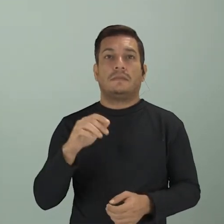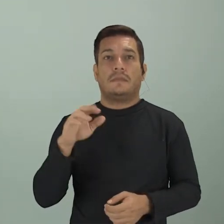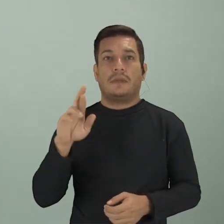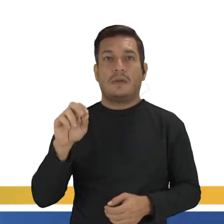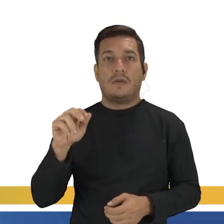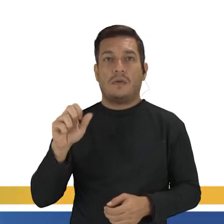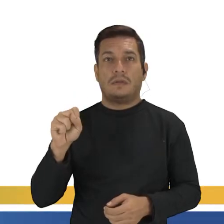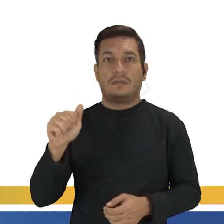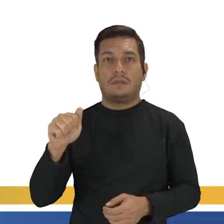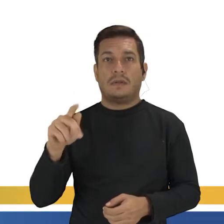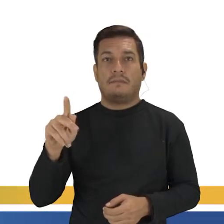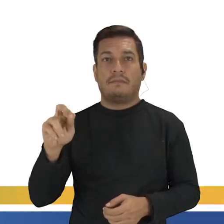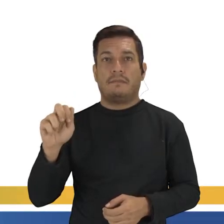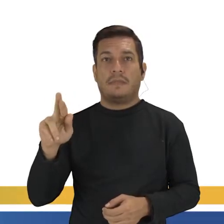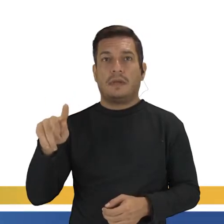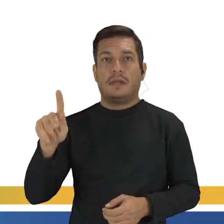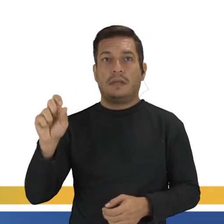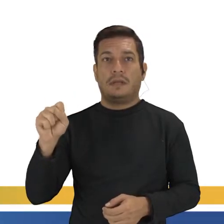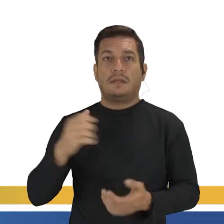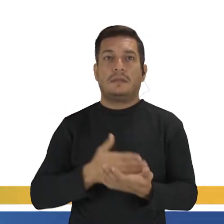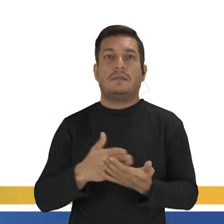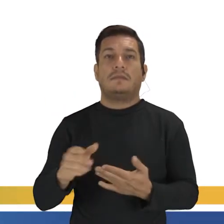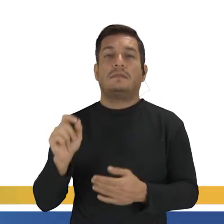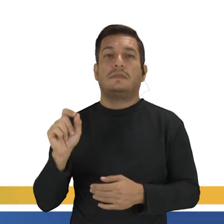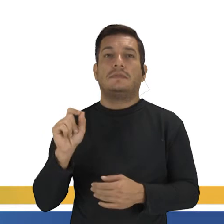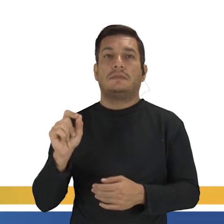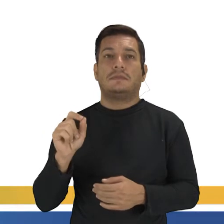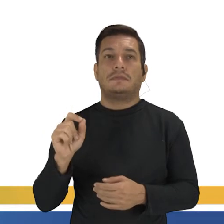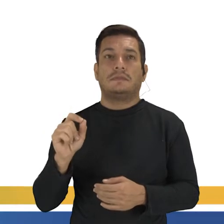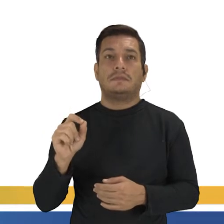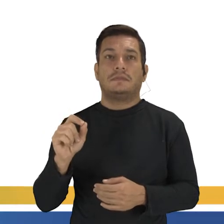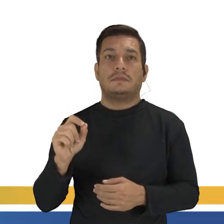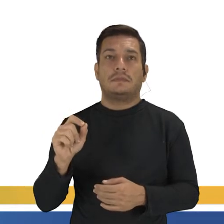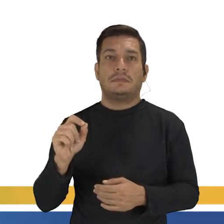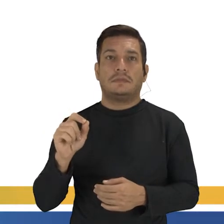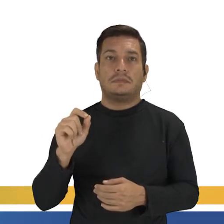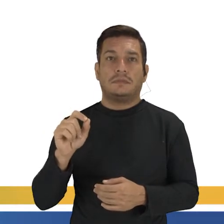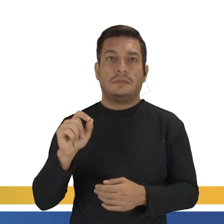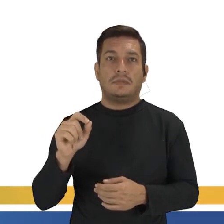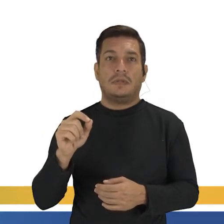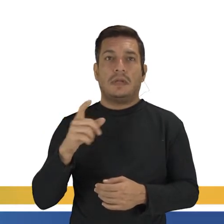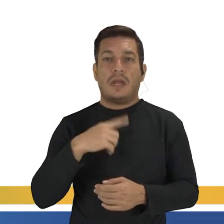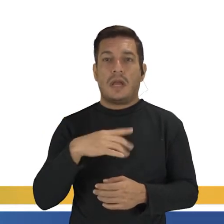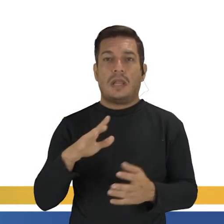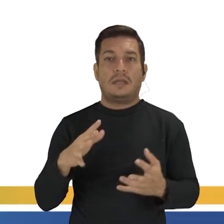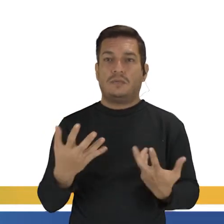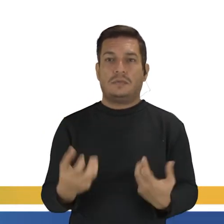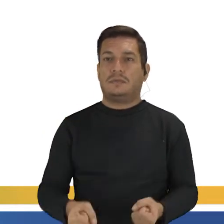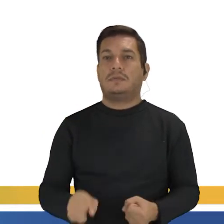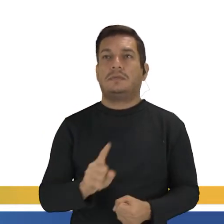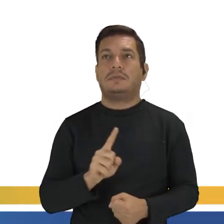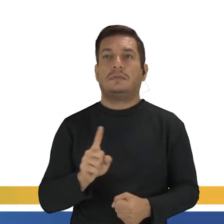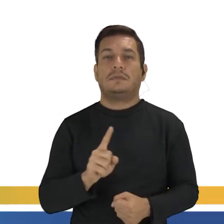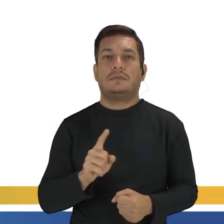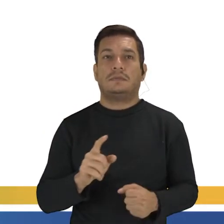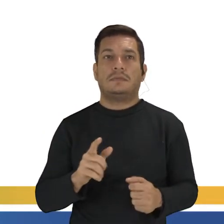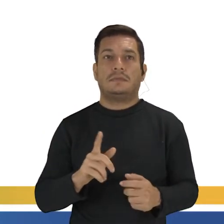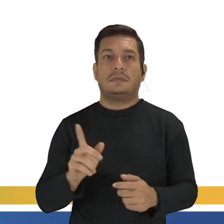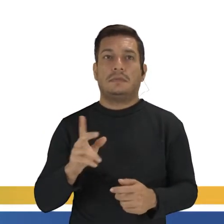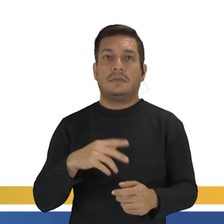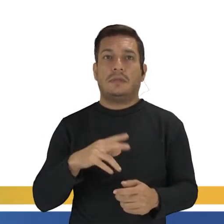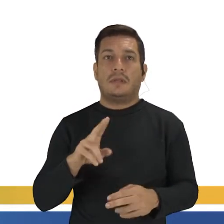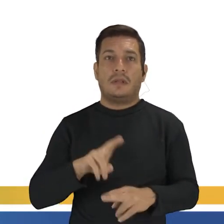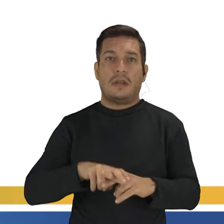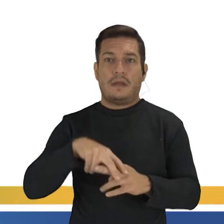Parks, né? Ela começa, né? Num ato de boicote, aí ela se recusa a levantar de um